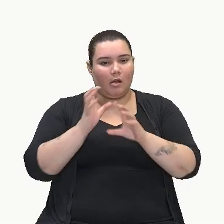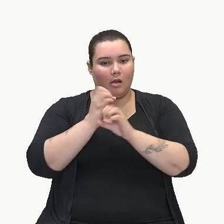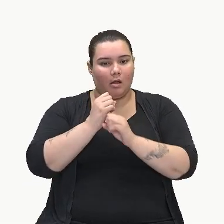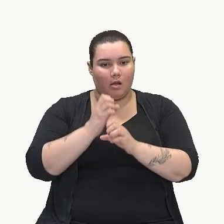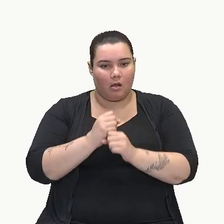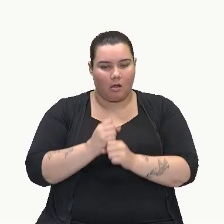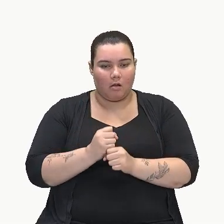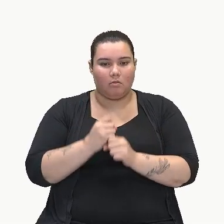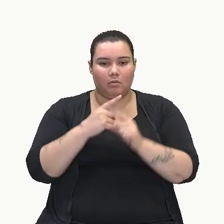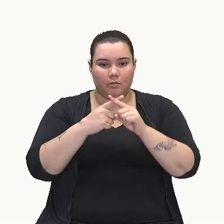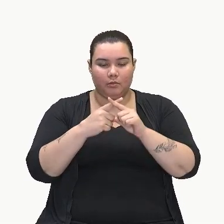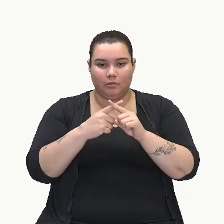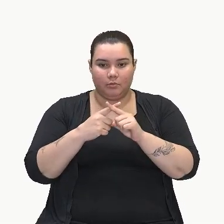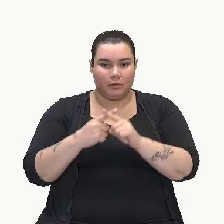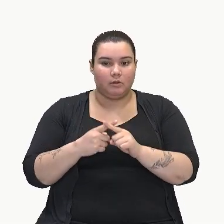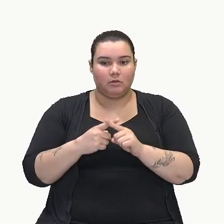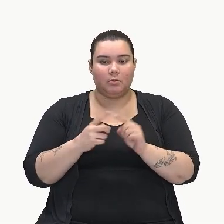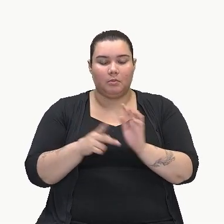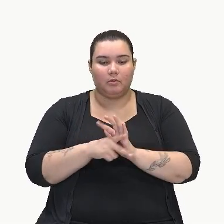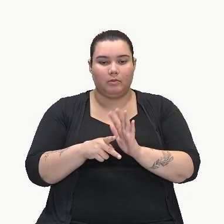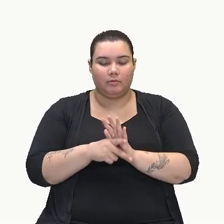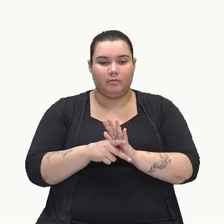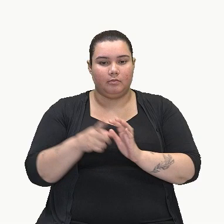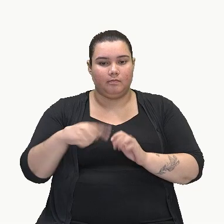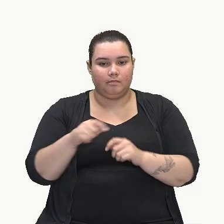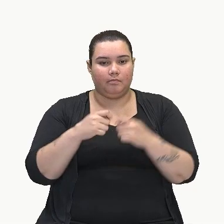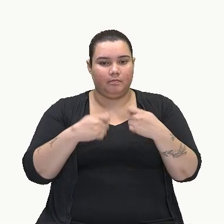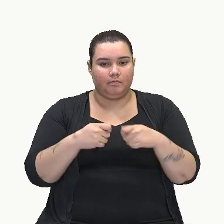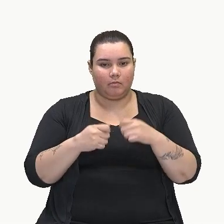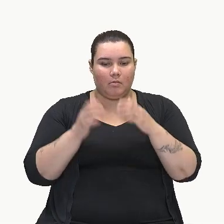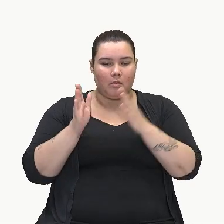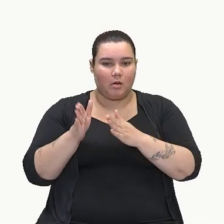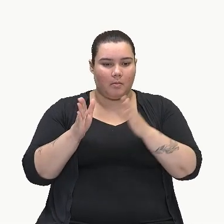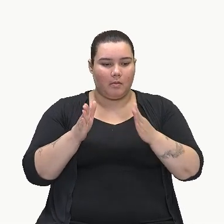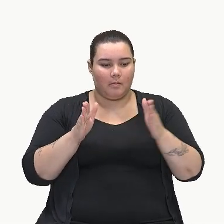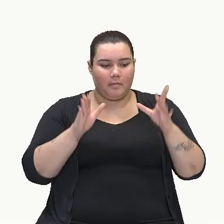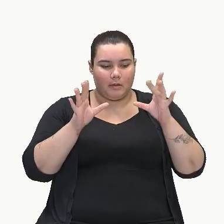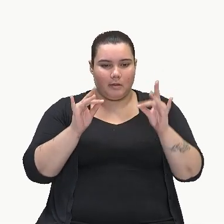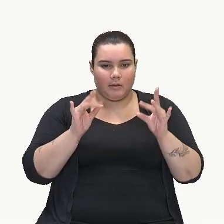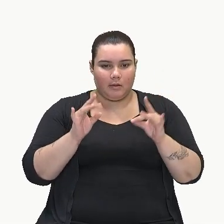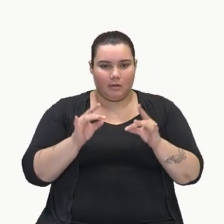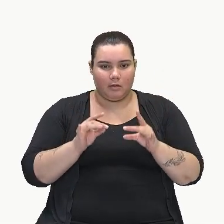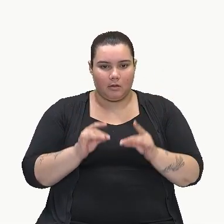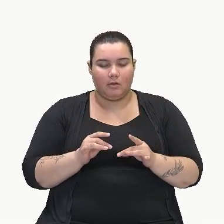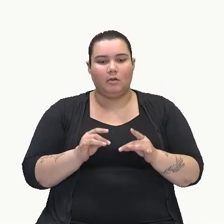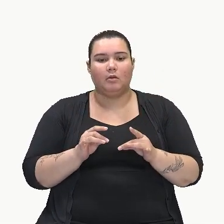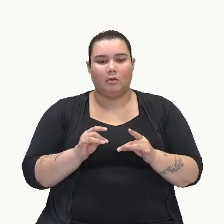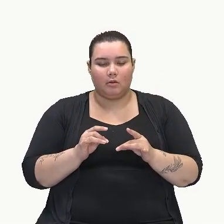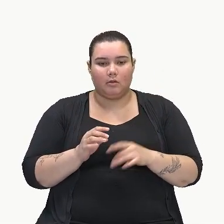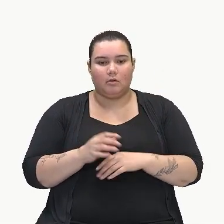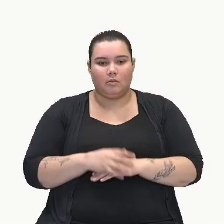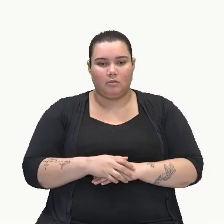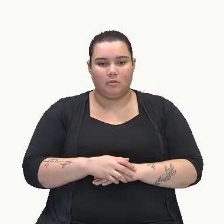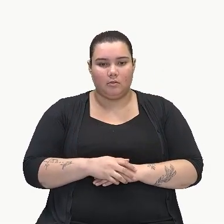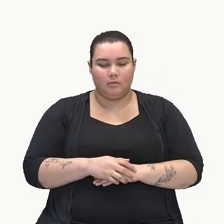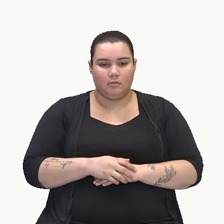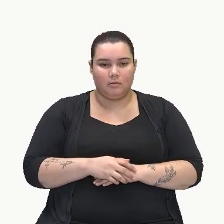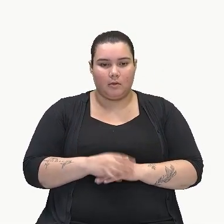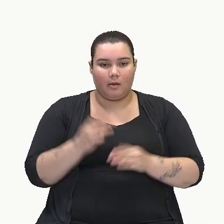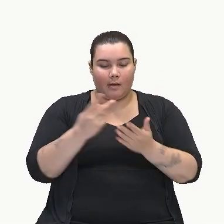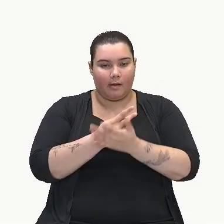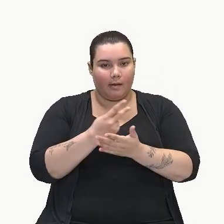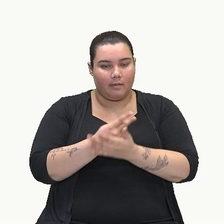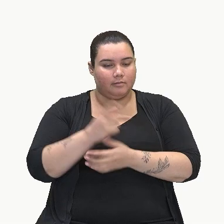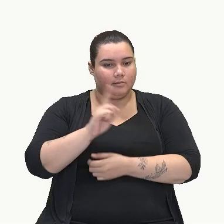multiplicação, pessoal, tá? Vocês precisam ir passo a passo, que é para vocês não errarem